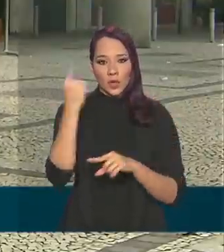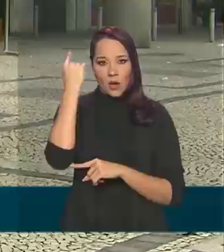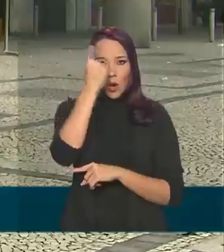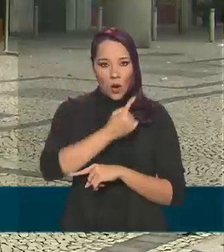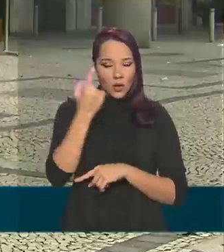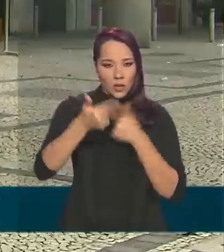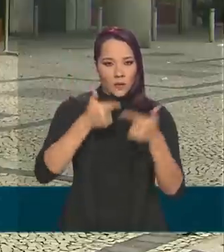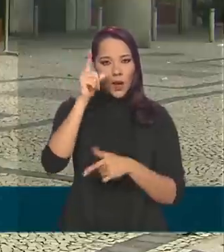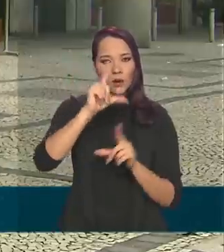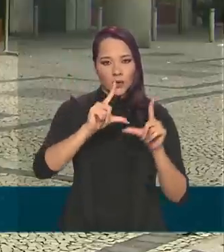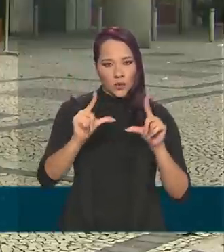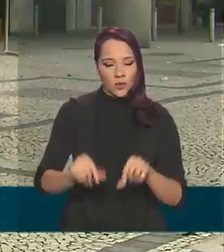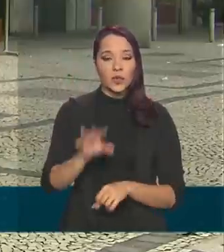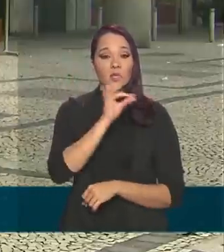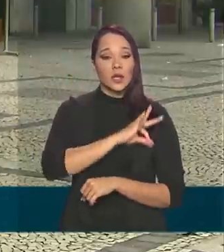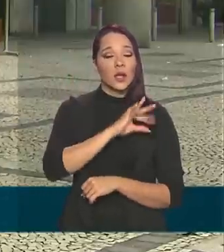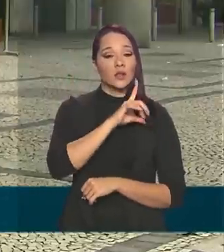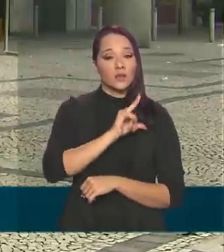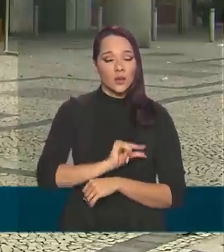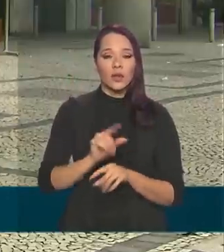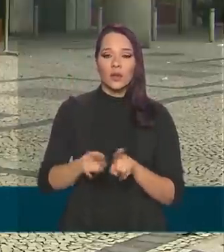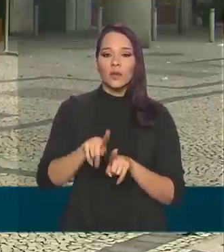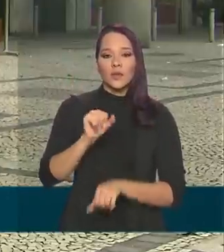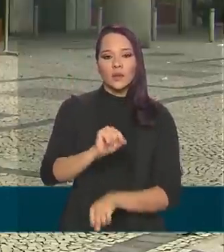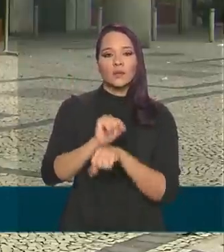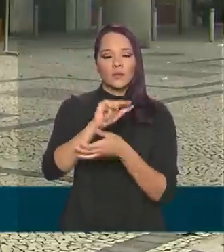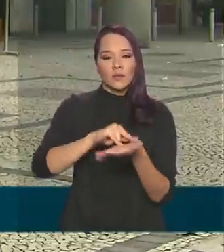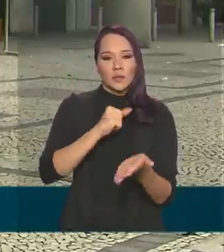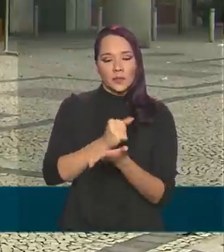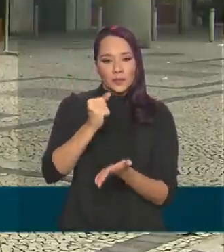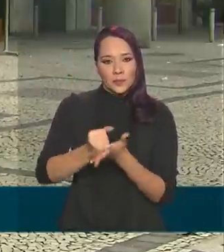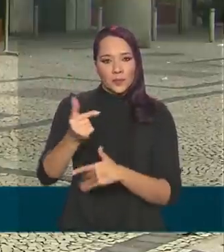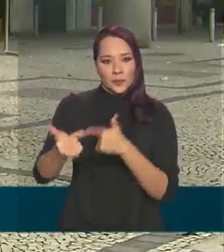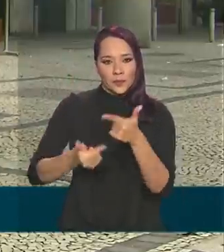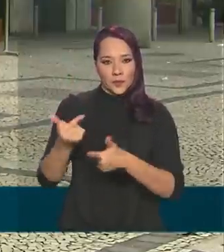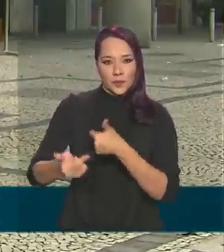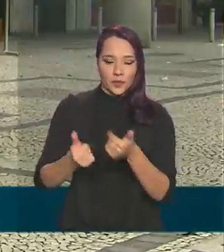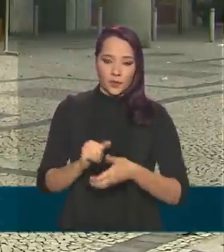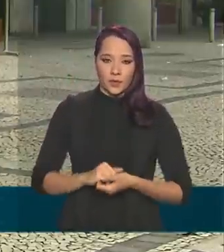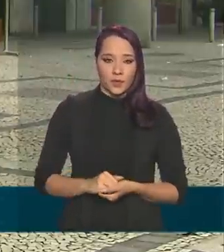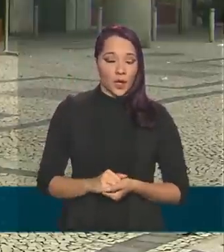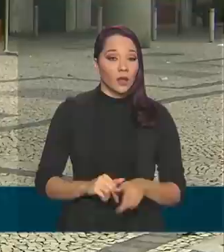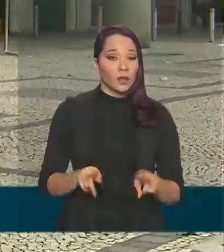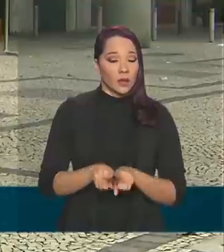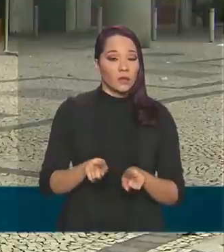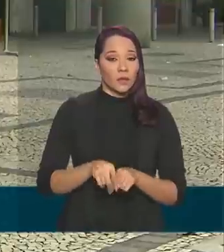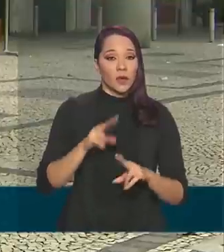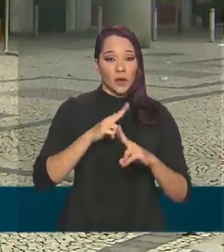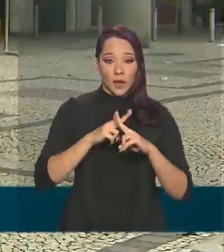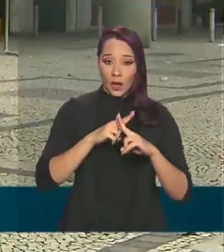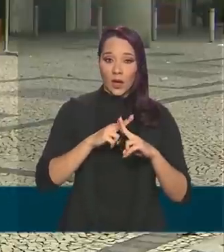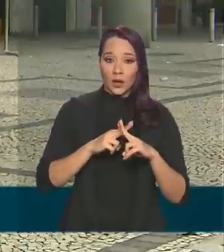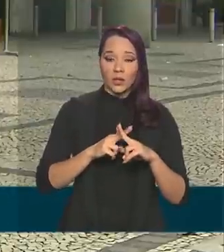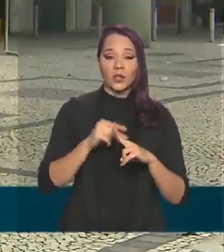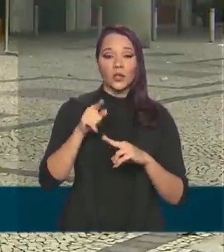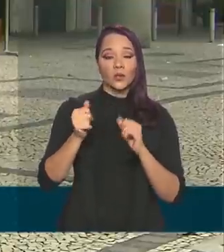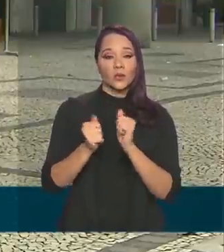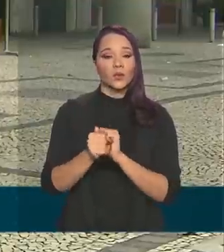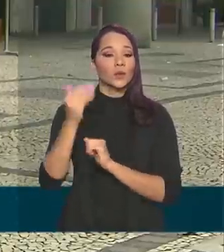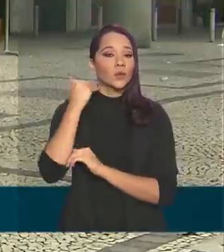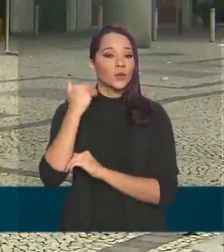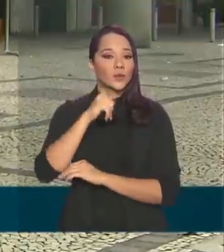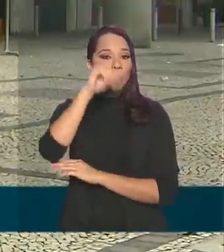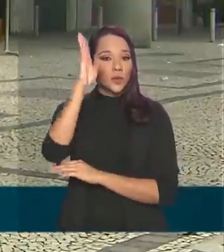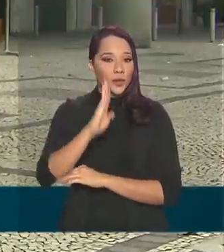de trabalho e de salários e a suspensão de contratos de trabalho. Além disso, a Caixa Econômica Federal e o Banco do